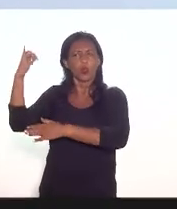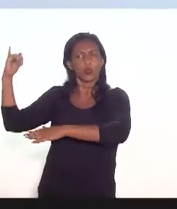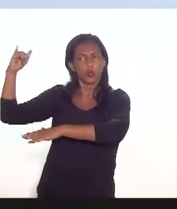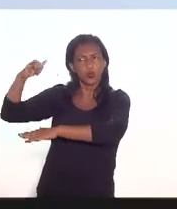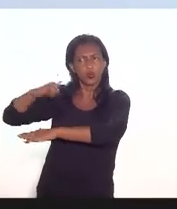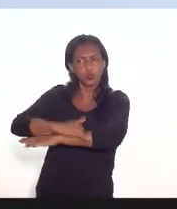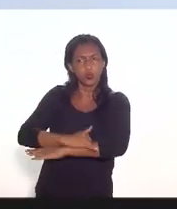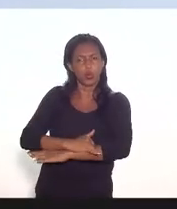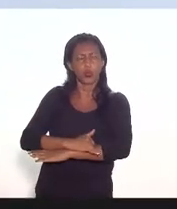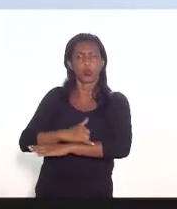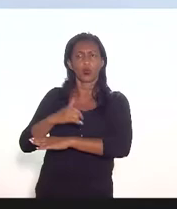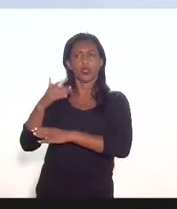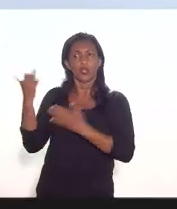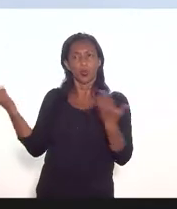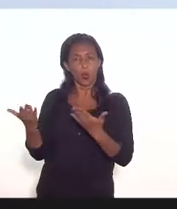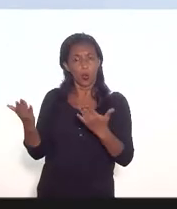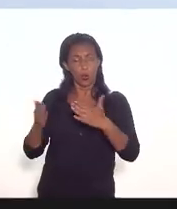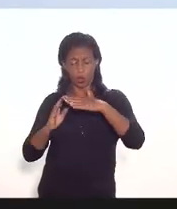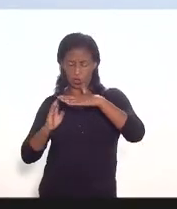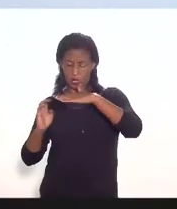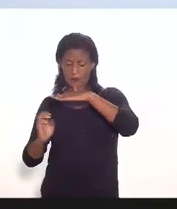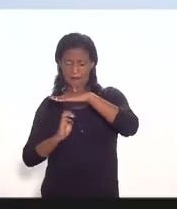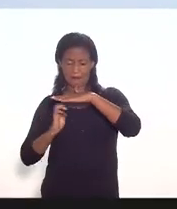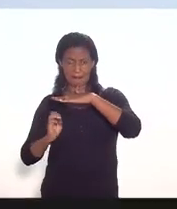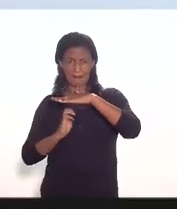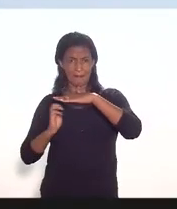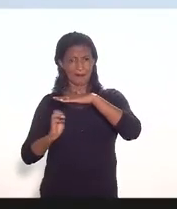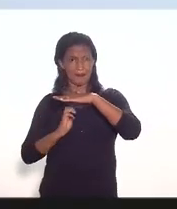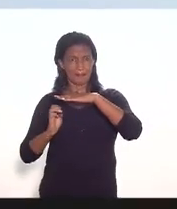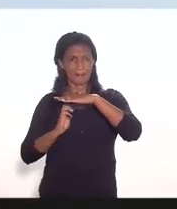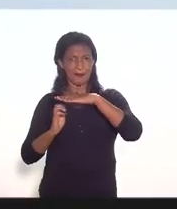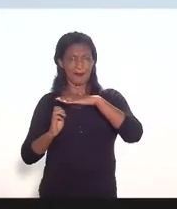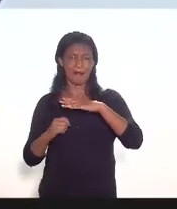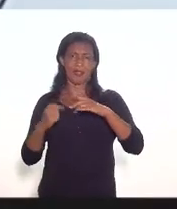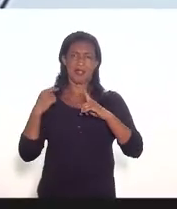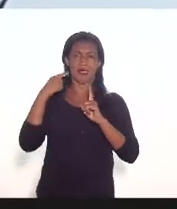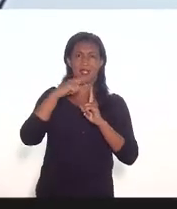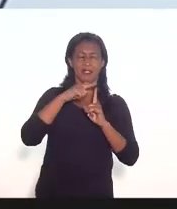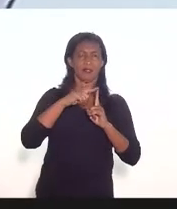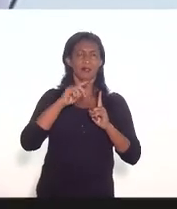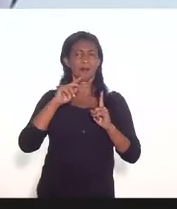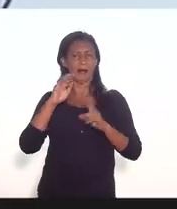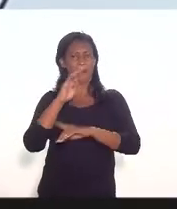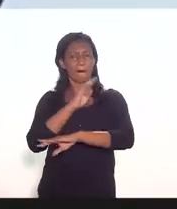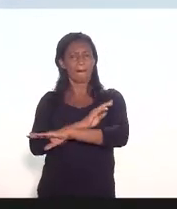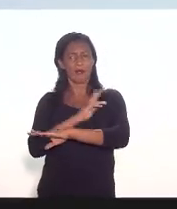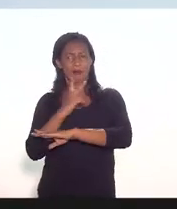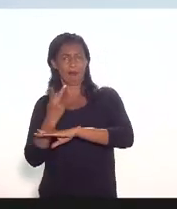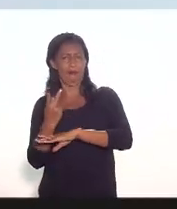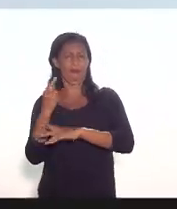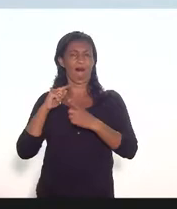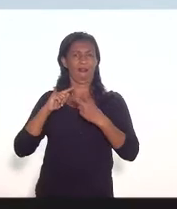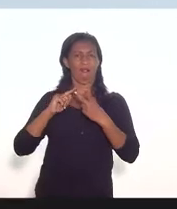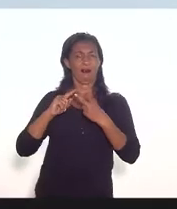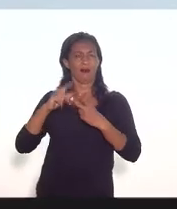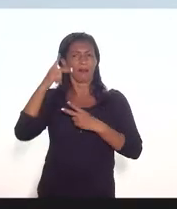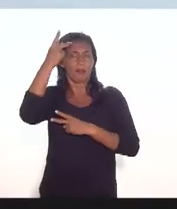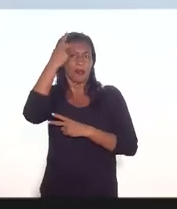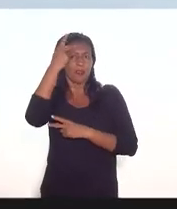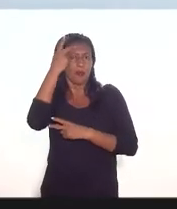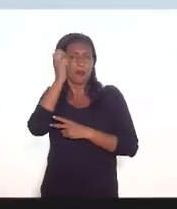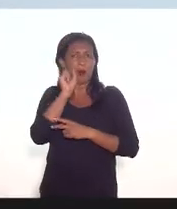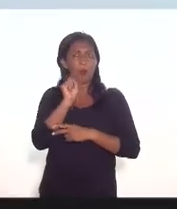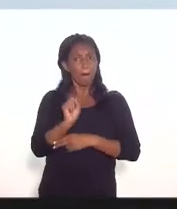por empresas que vêm para o Espírito Santo para Minas Gerais por exemplo ou São Paulo possam fazer a opção